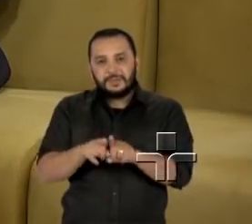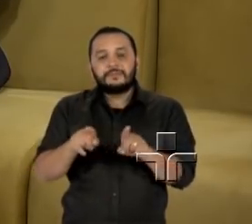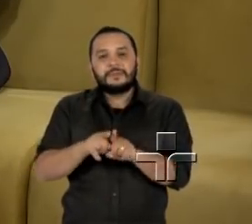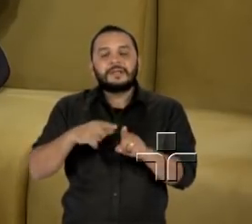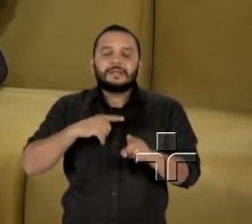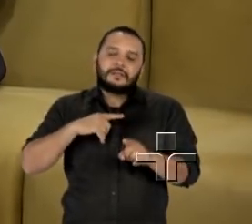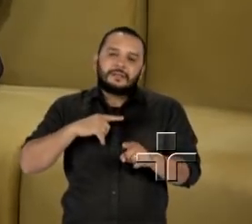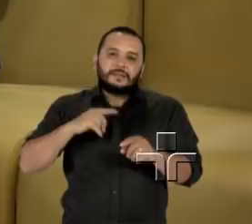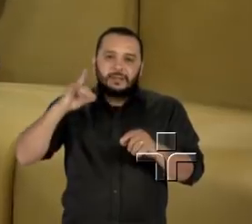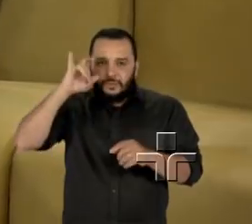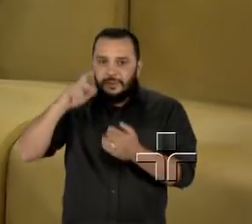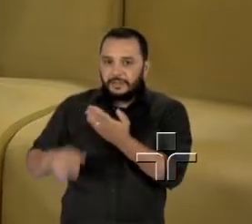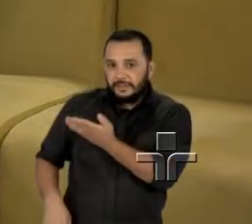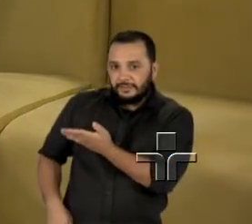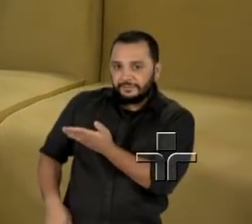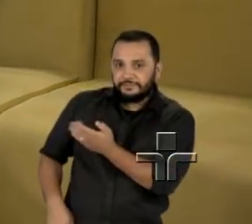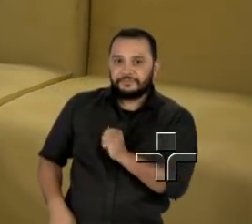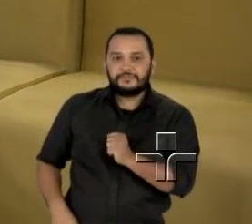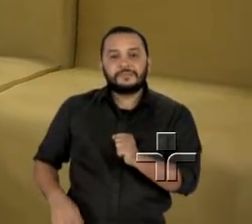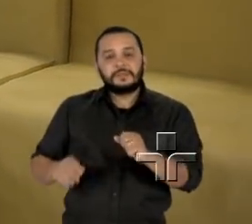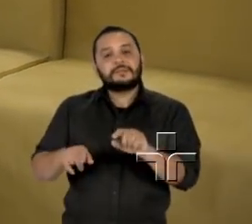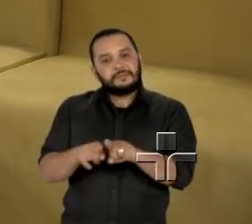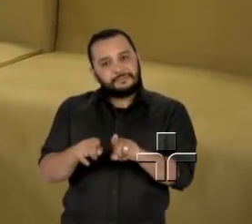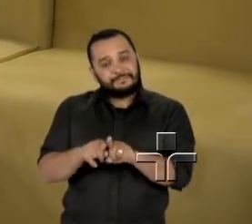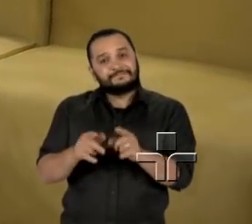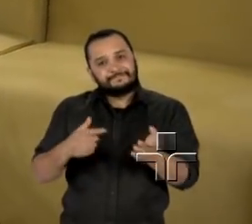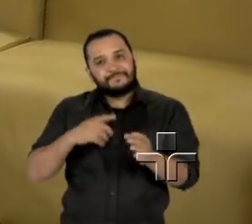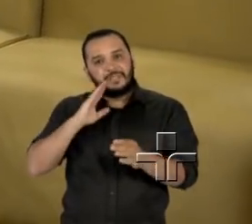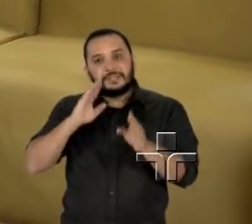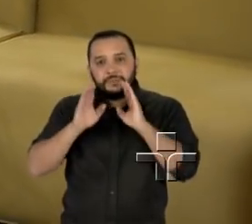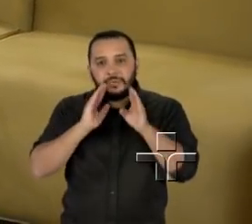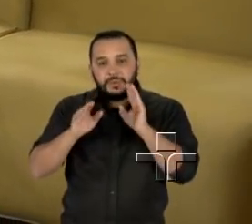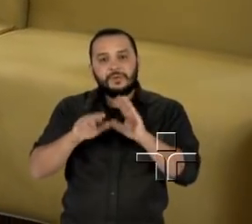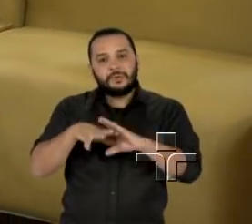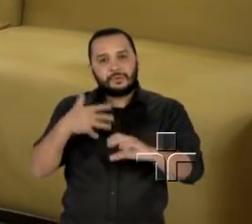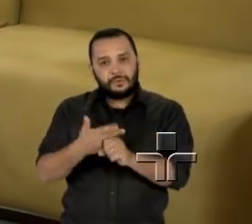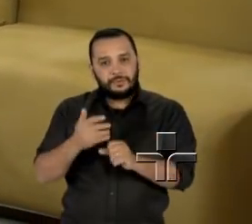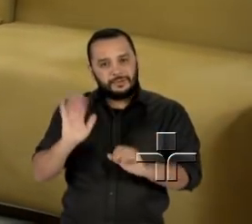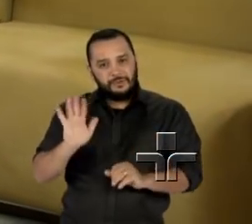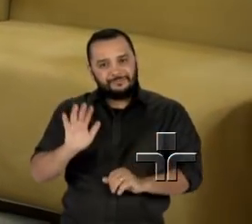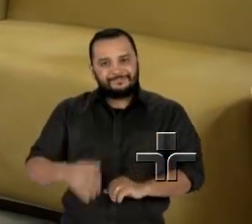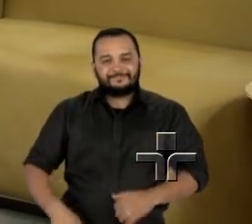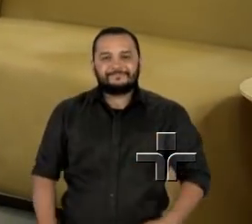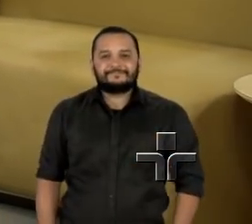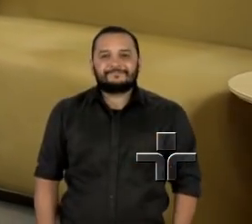Facebook, acompanhem tudo pelo Jornalismo TV Cultura. Boa tarde, a gente espera aqui amanhã. Até lá.